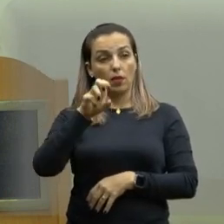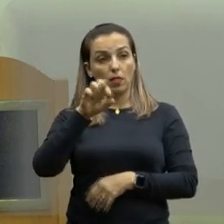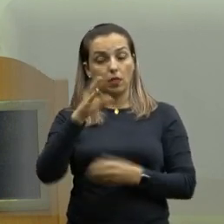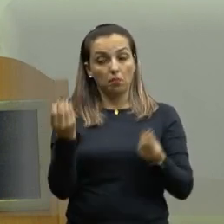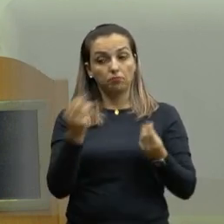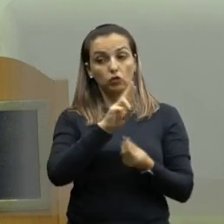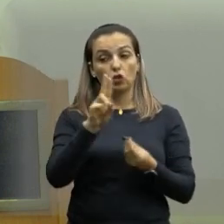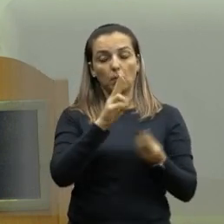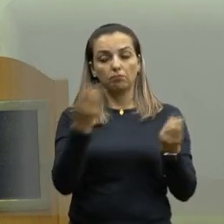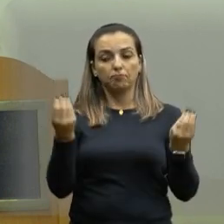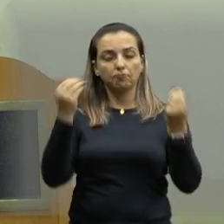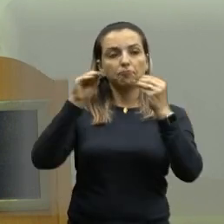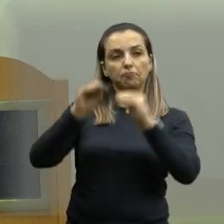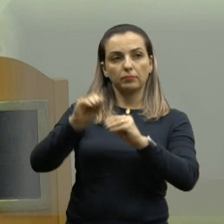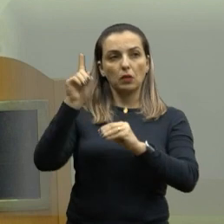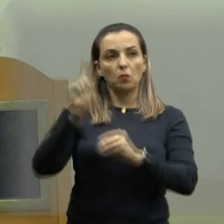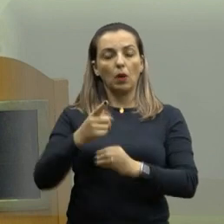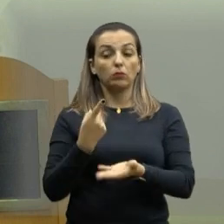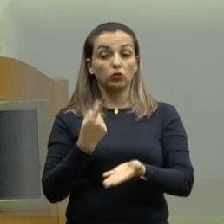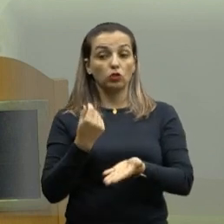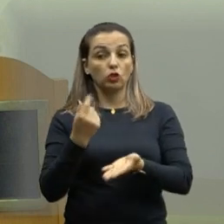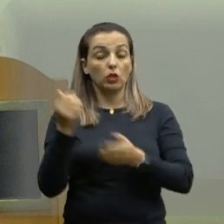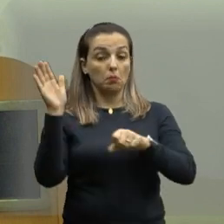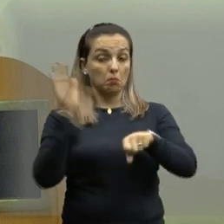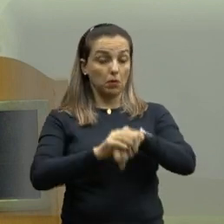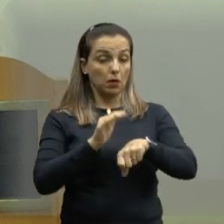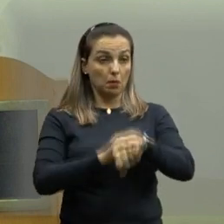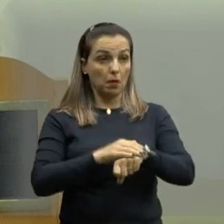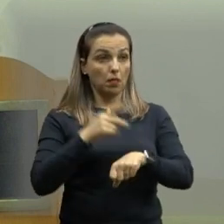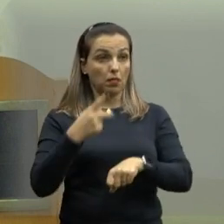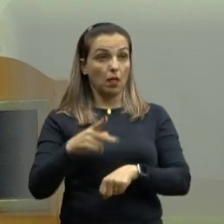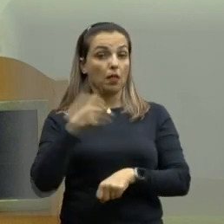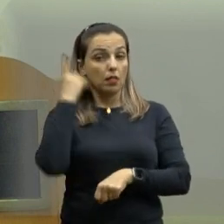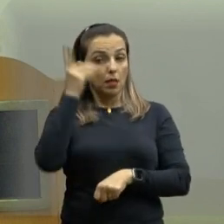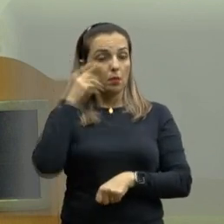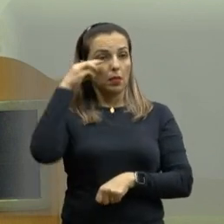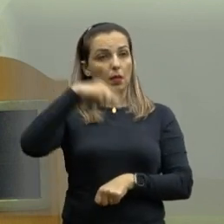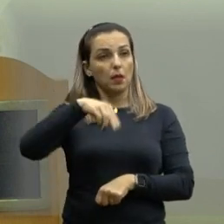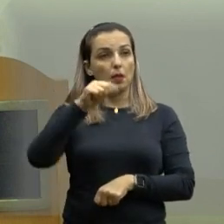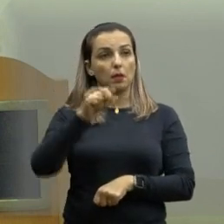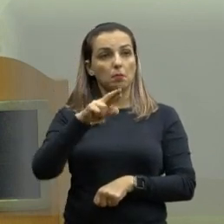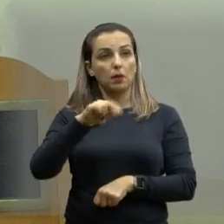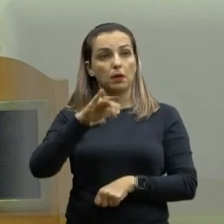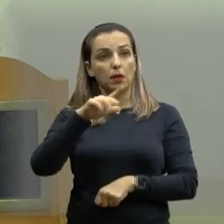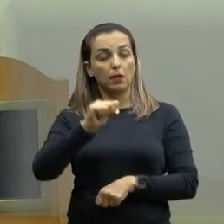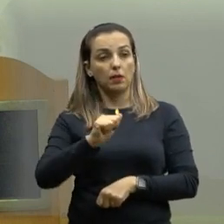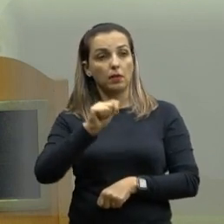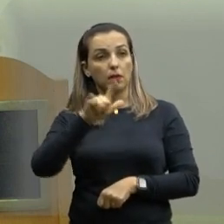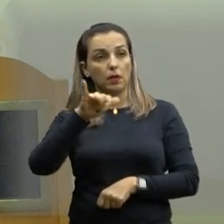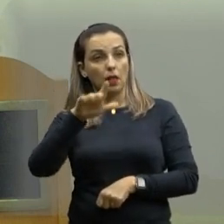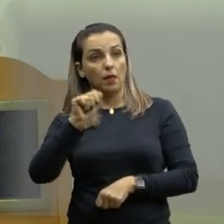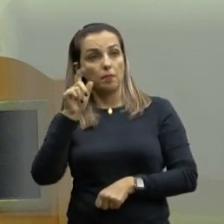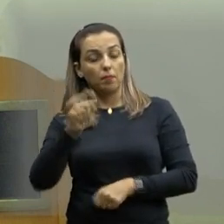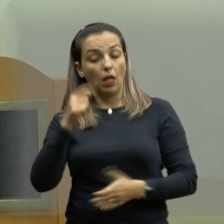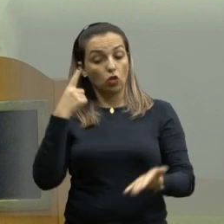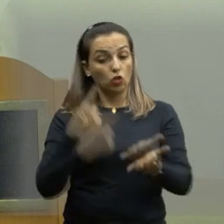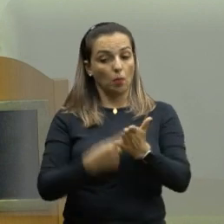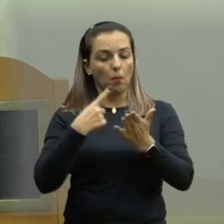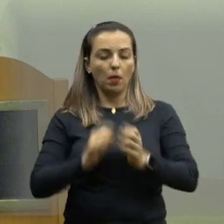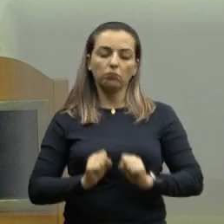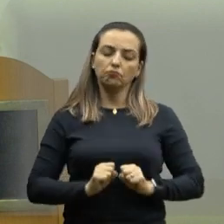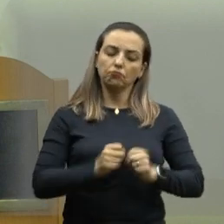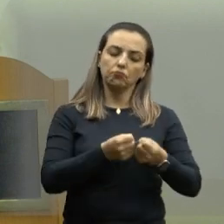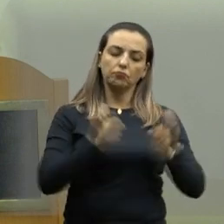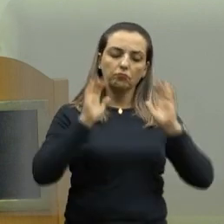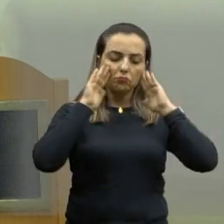da deputada estadual Márcia Lia, também reeleita, uma deputada aguerrida e sempre comprometida com a nossa